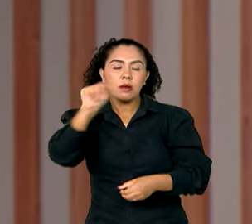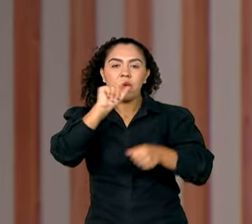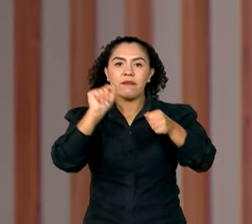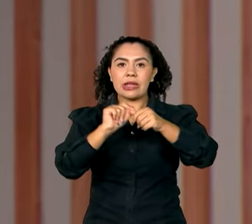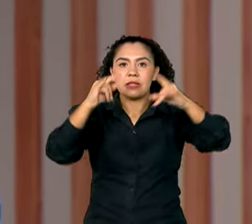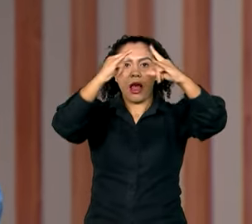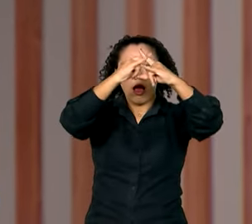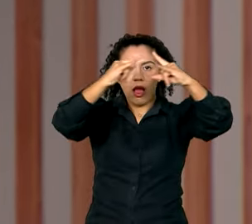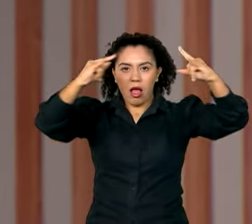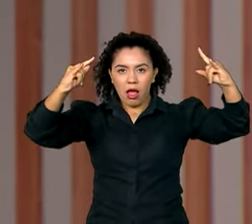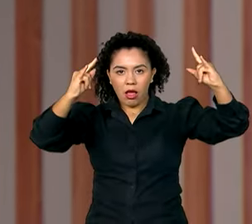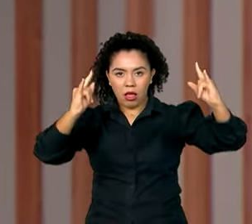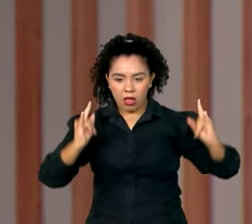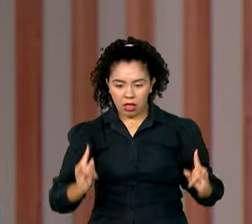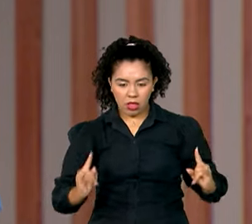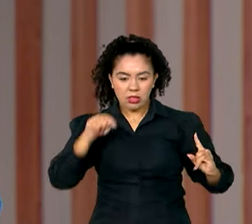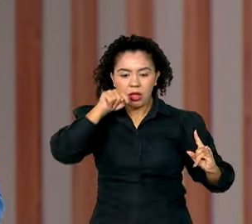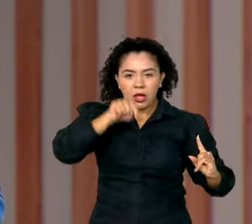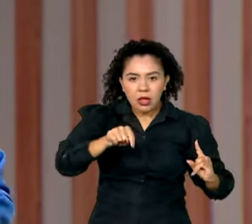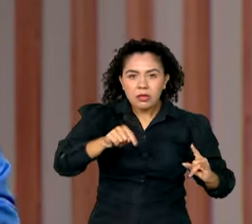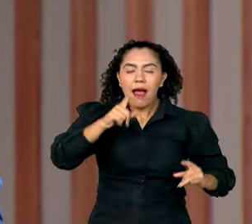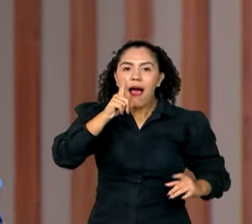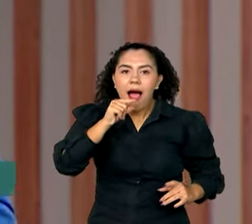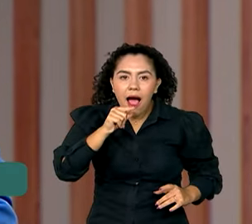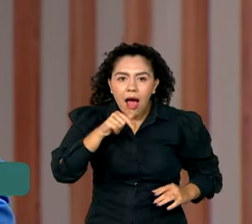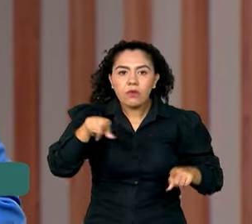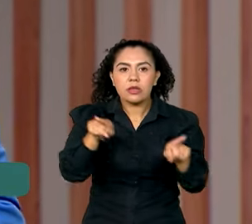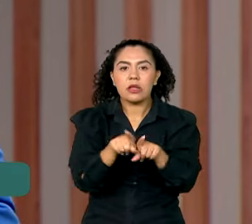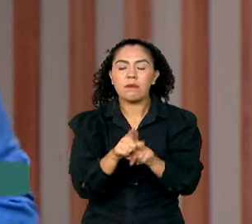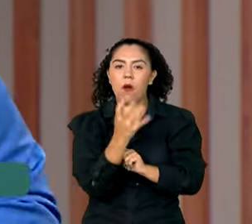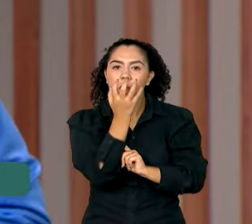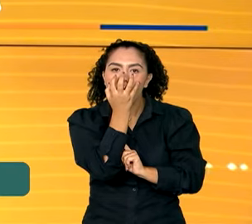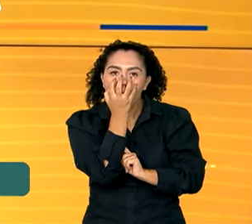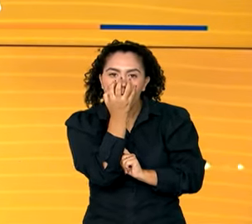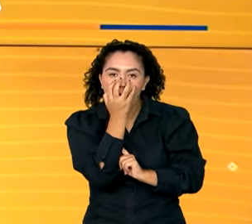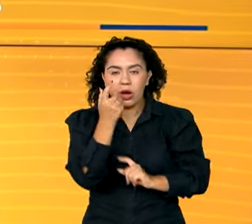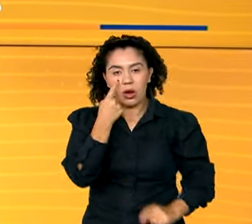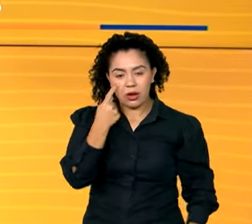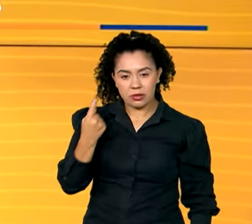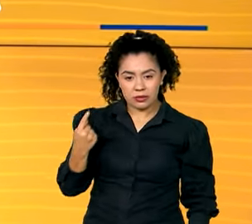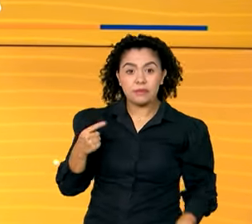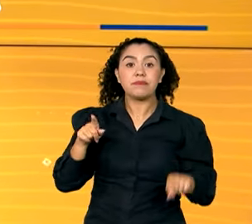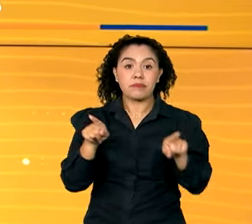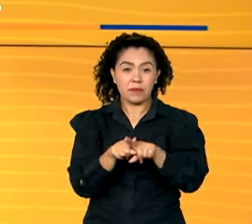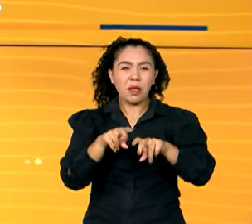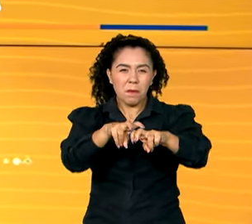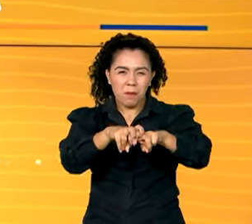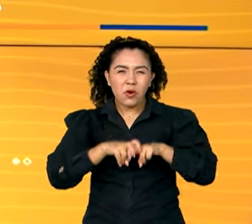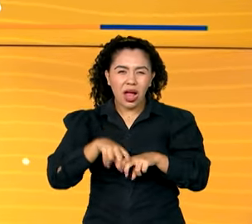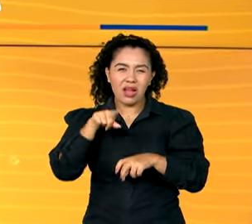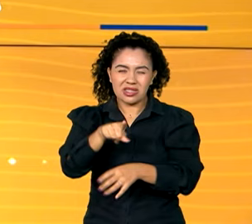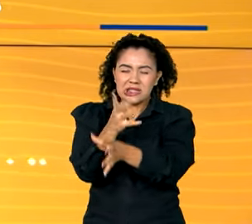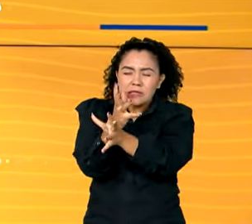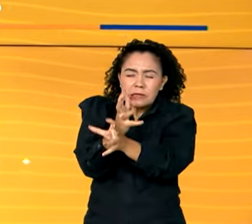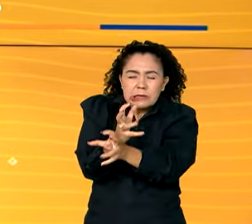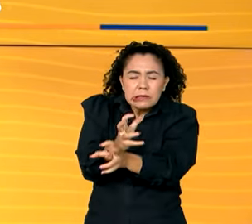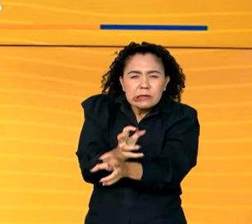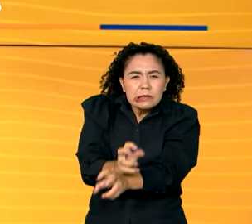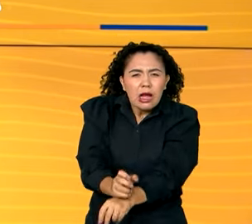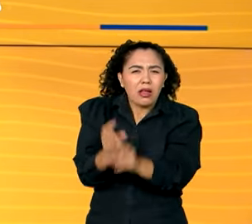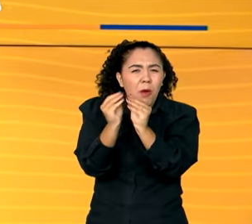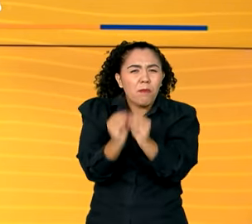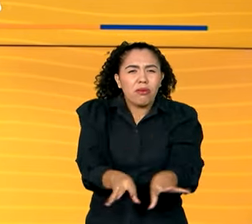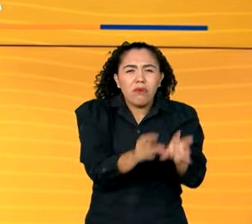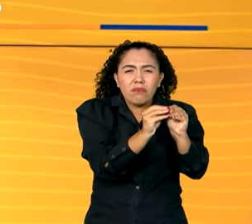hidratação com água potável e possibilidade de nebulização. E diante dessa seca histórica que atinge vários